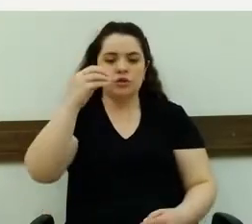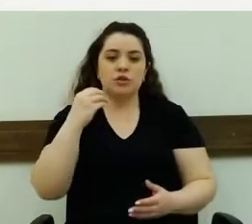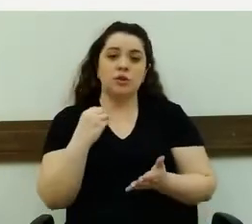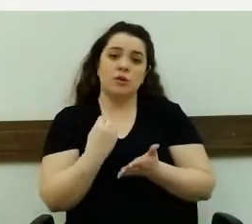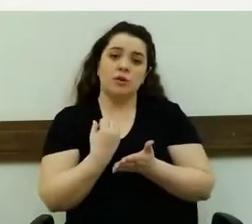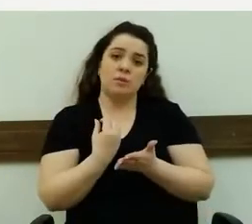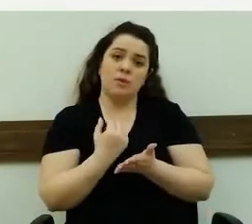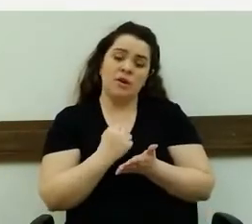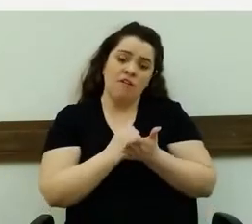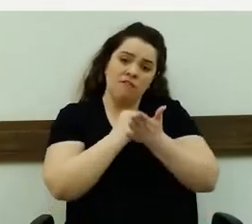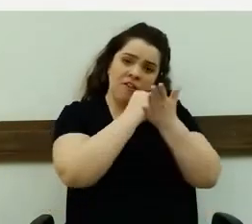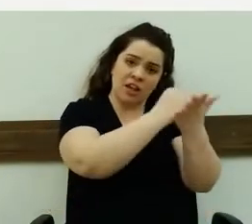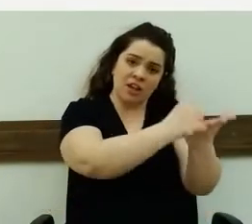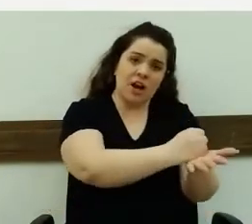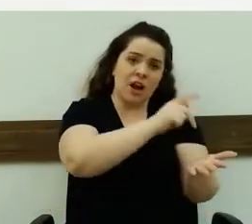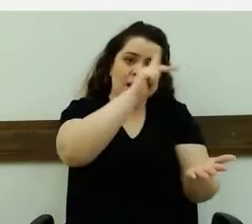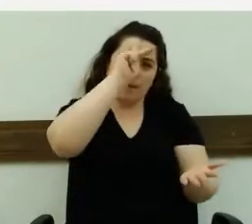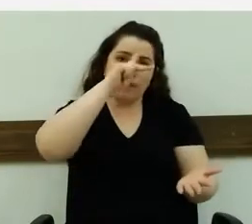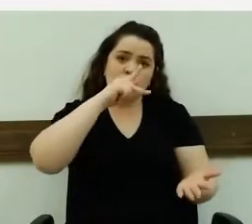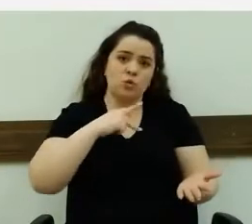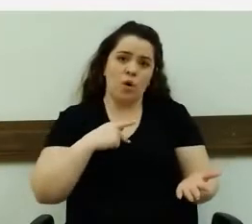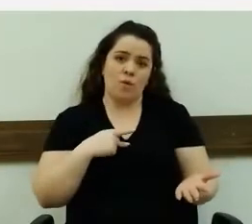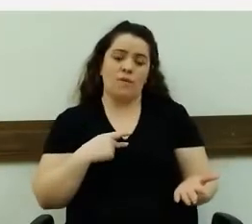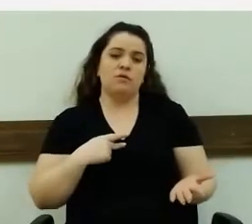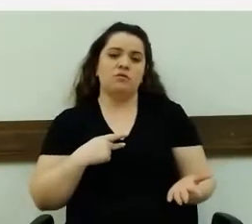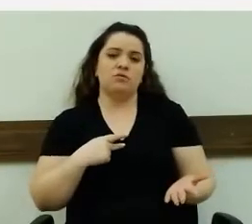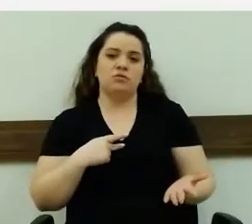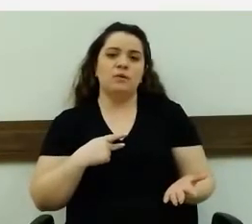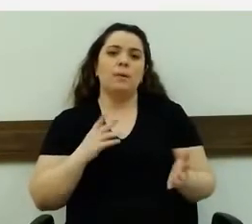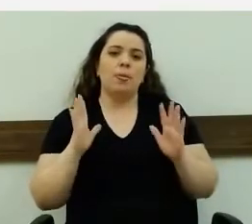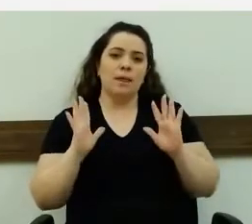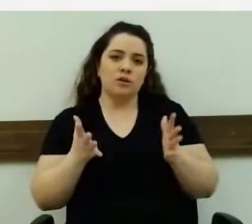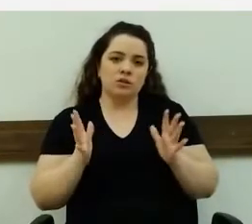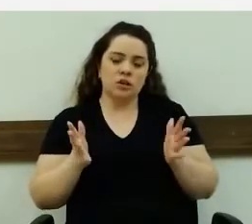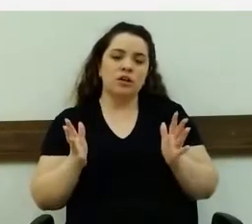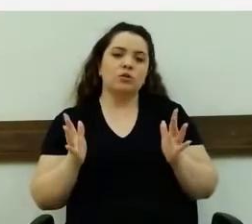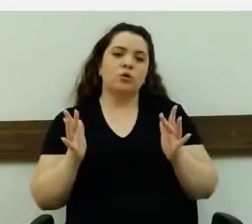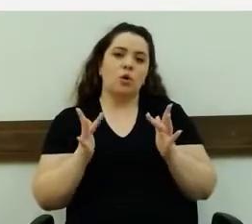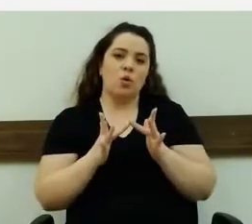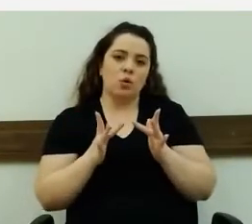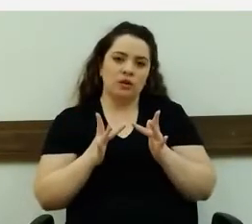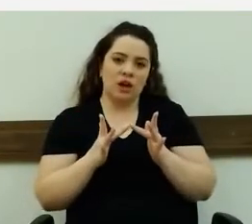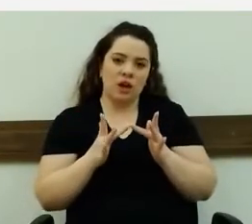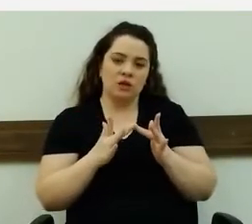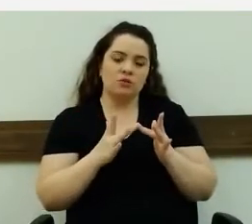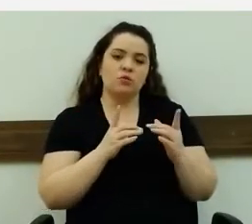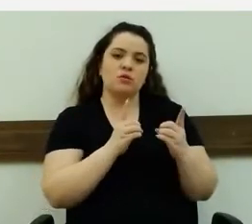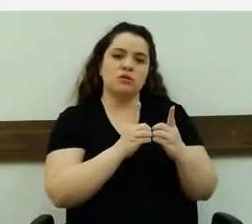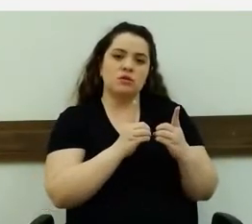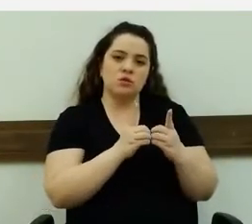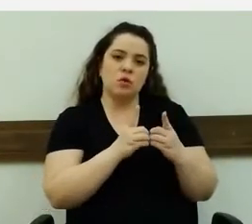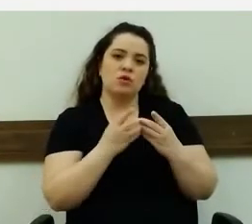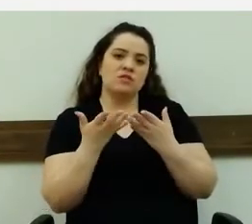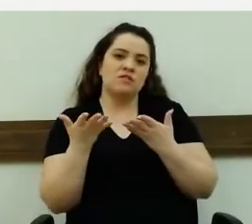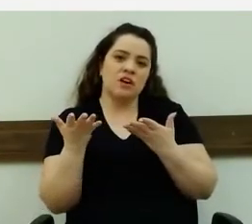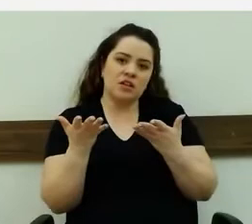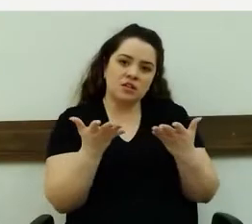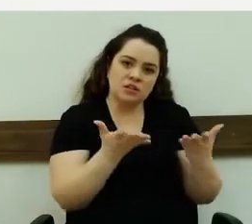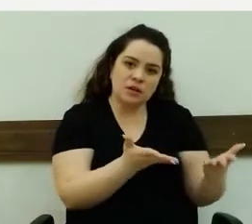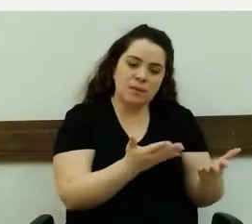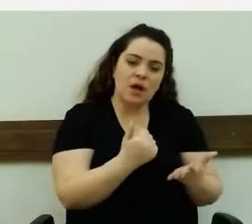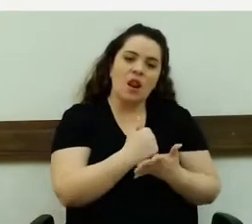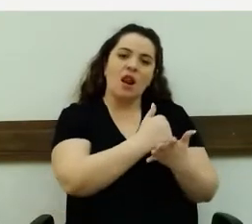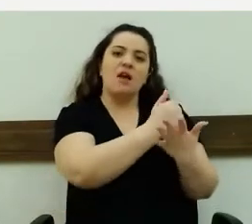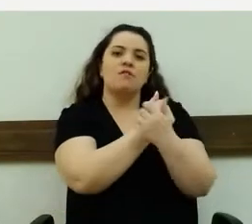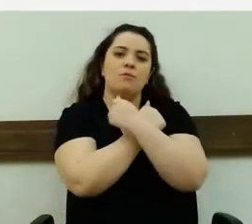pessoalmente. Ela já entrou em contato com os assessores e vão recebê-los lá. Levem meu abraço a esse